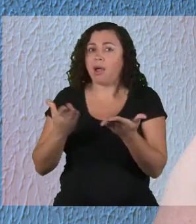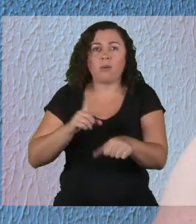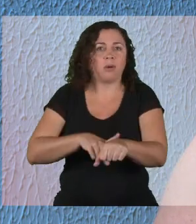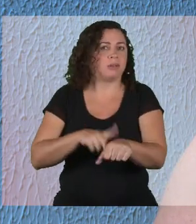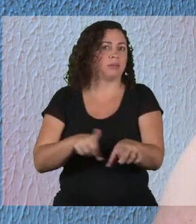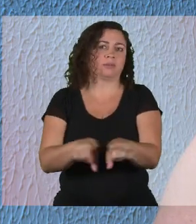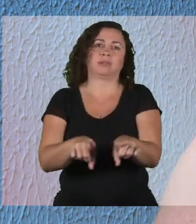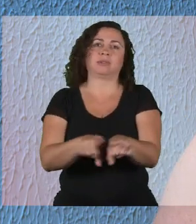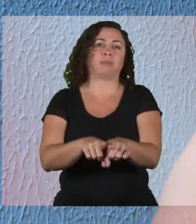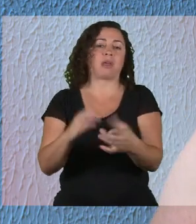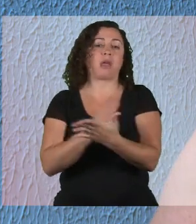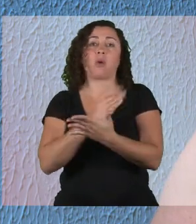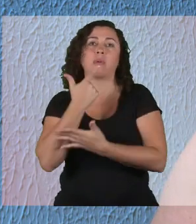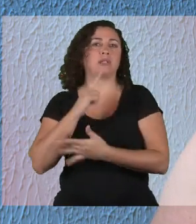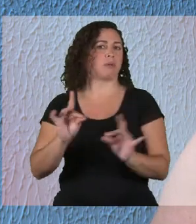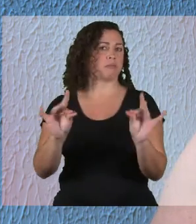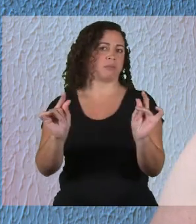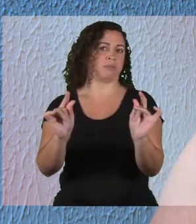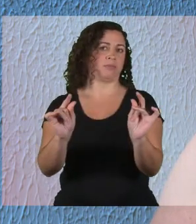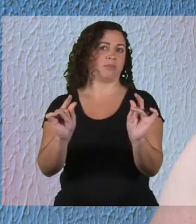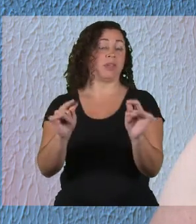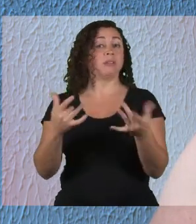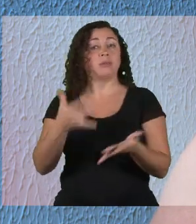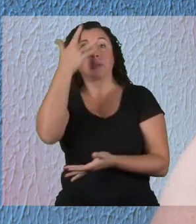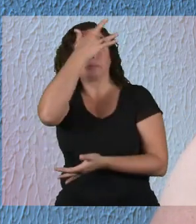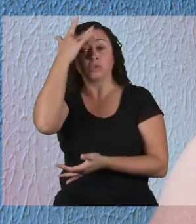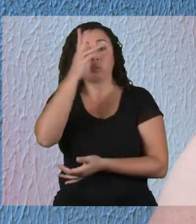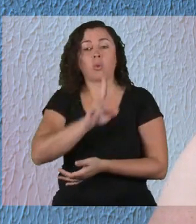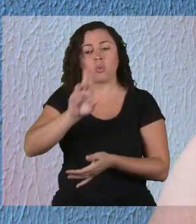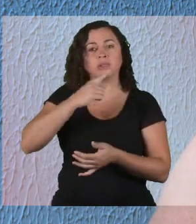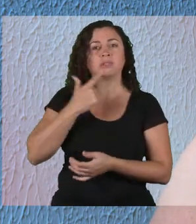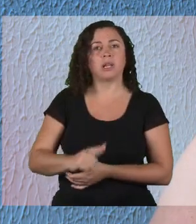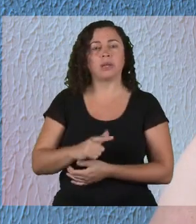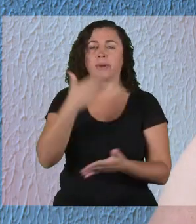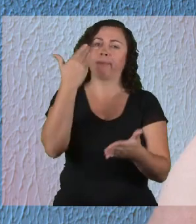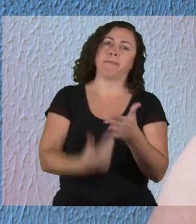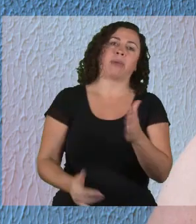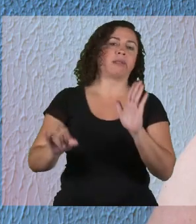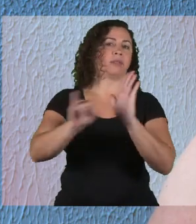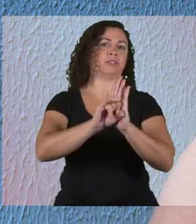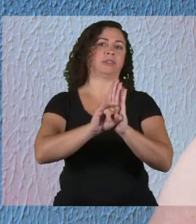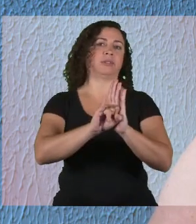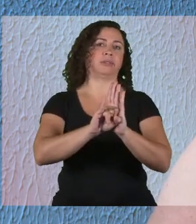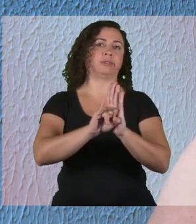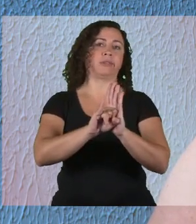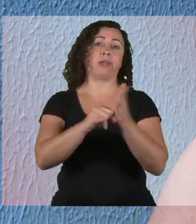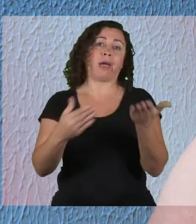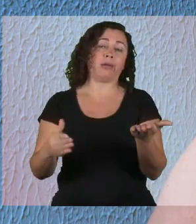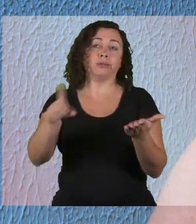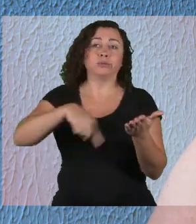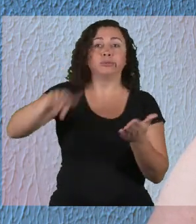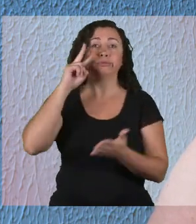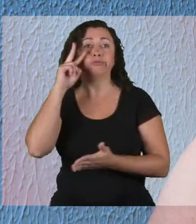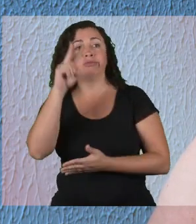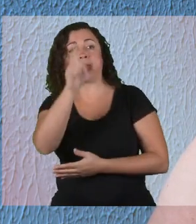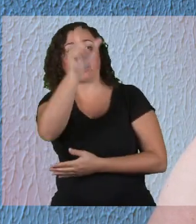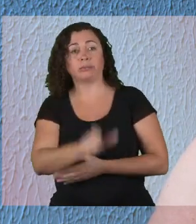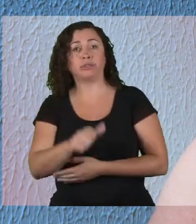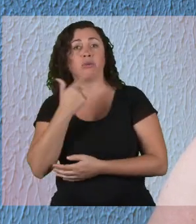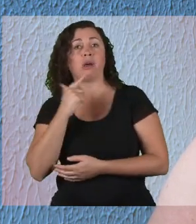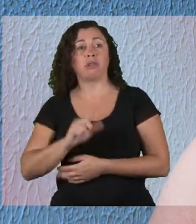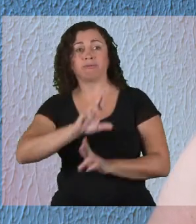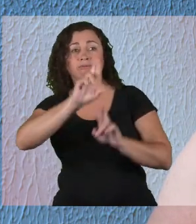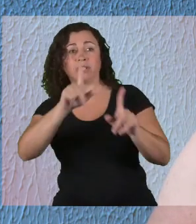línguas estão sendo mortas. E os seus falantes perdem a identidade, perdem a referência, são considerados sujeitos de segunda